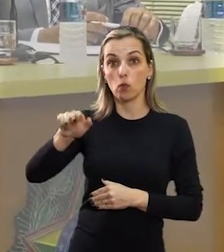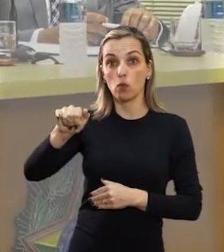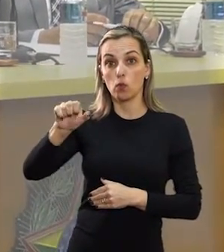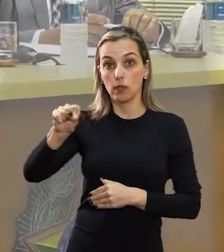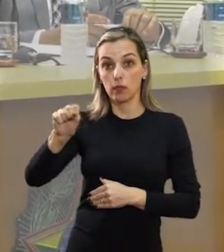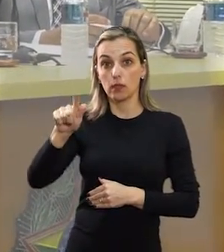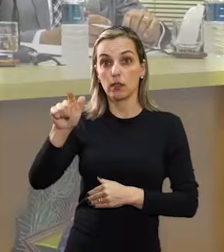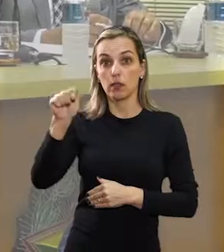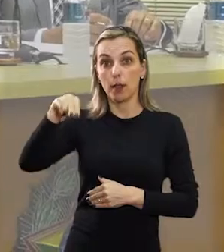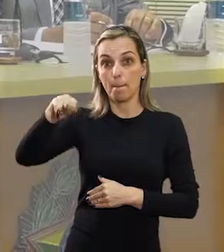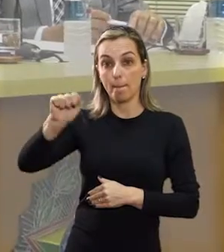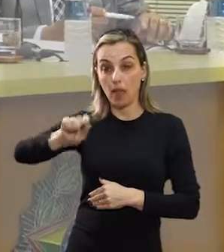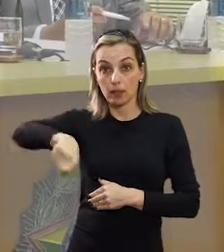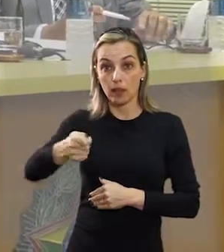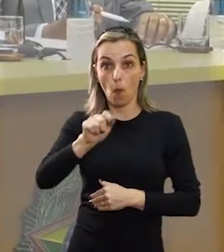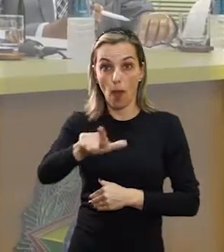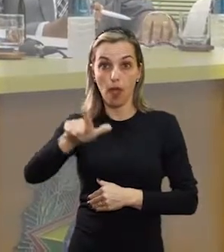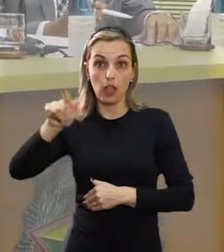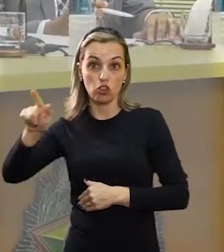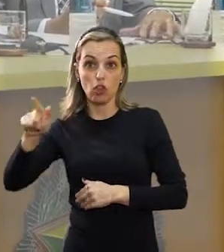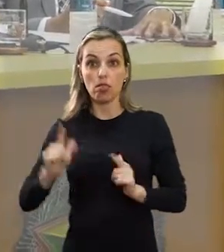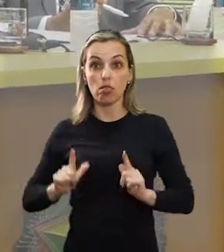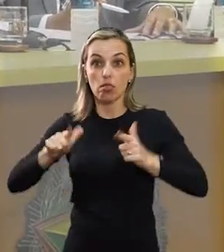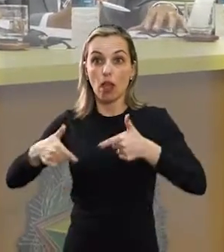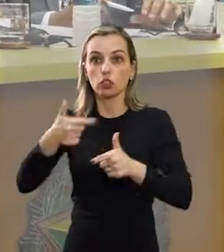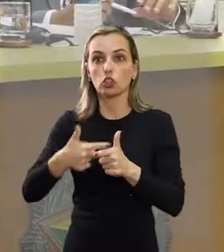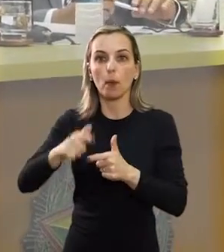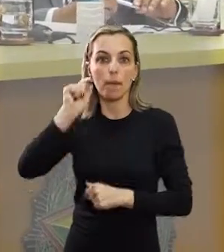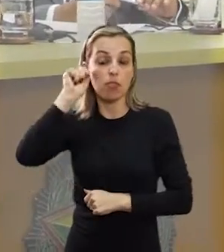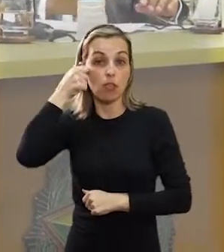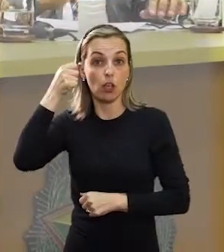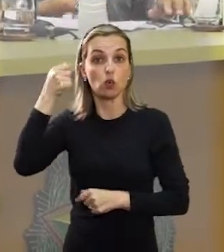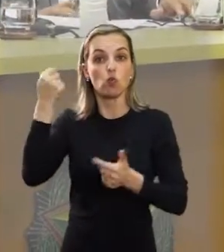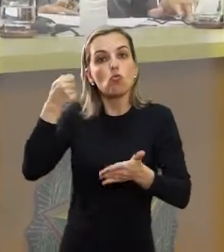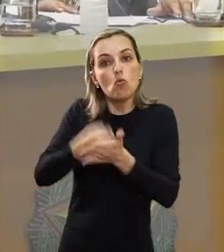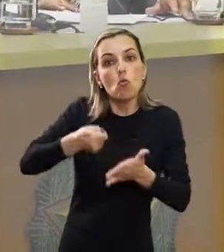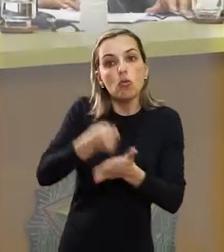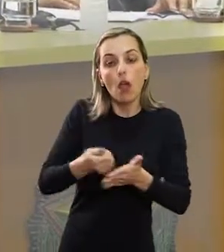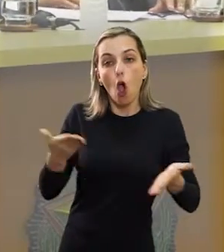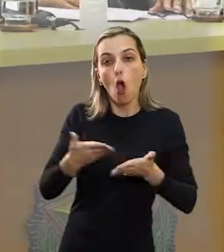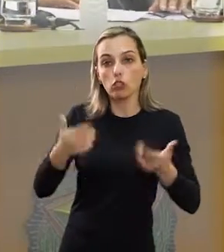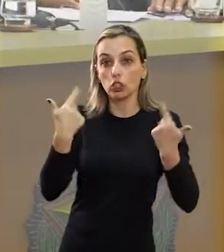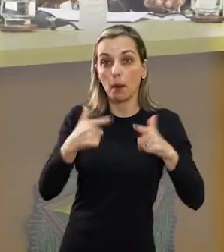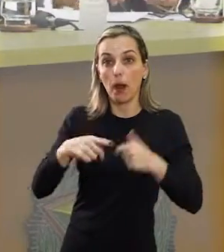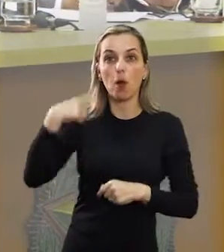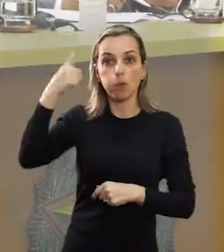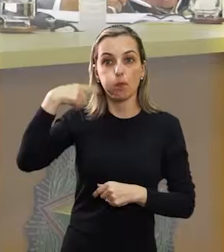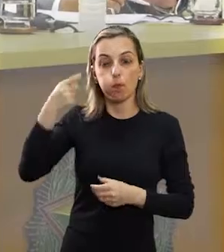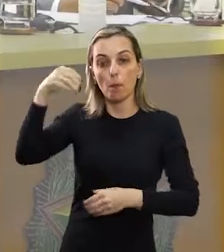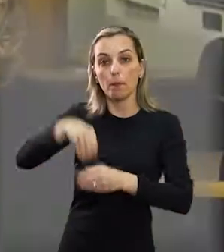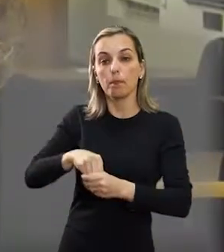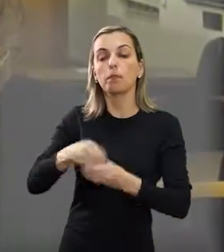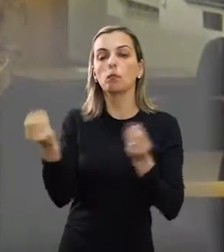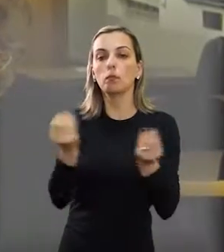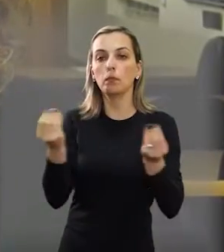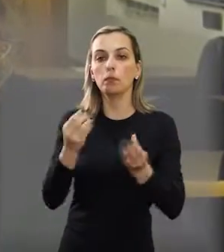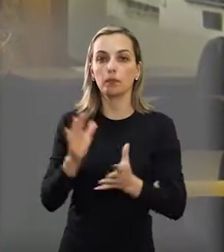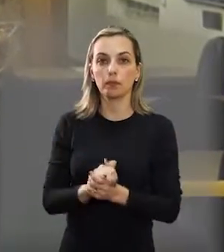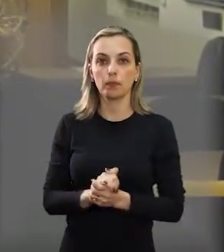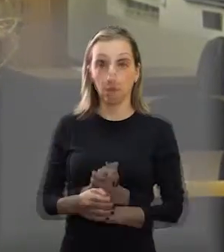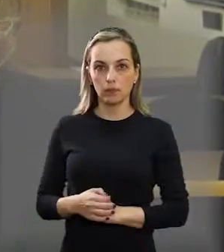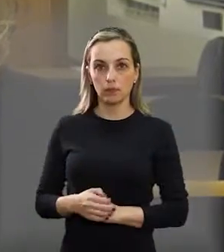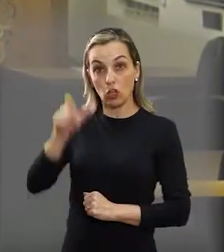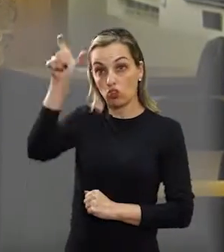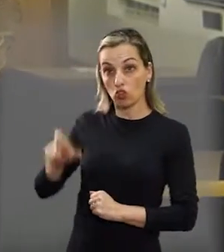abolicionista Luiz Gama e os reflexos de sua luta na militância negra dentro da advocacia nos dias atuais. Falar de Luiz